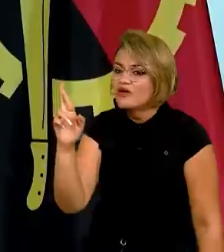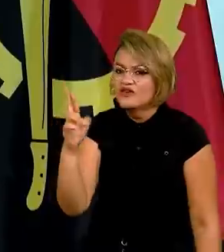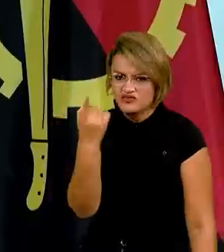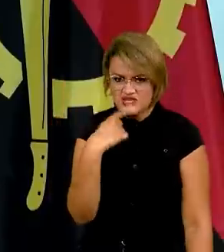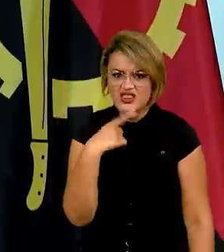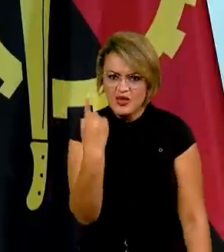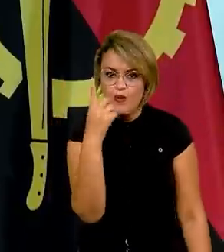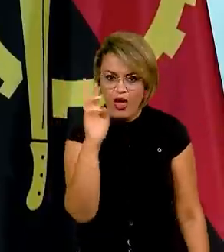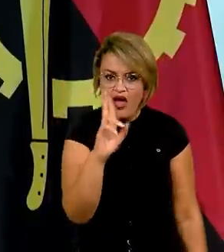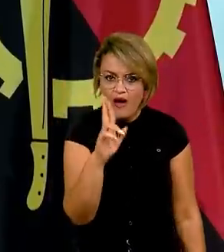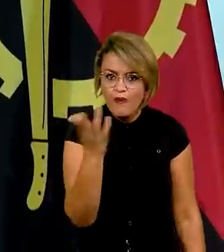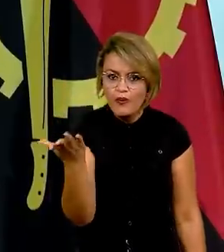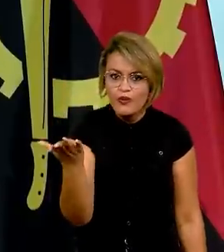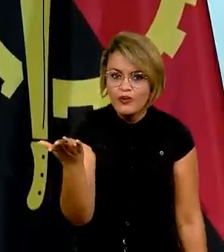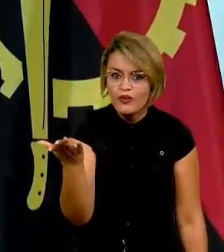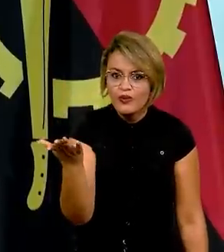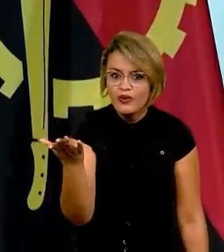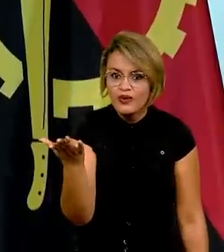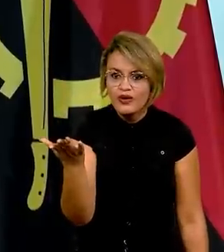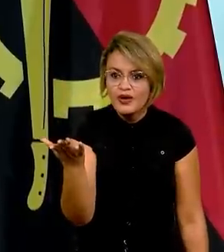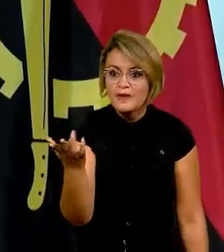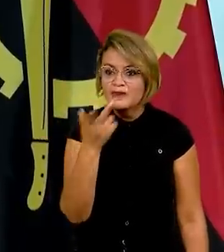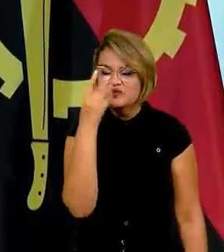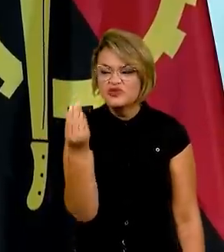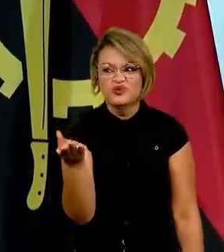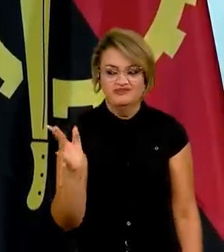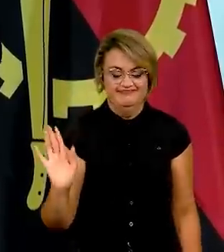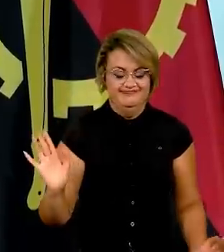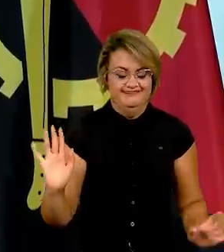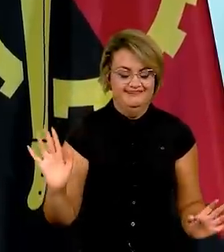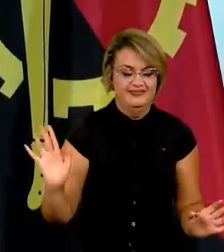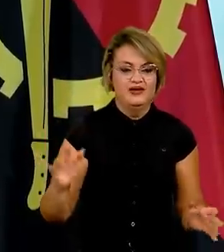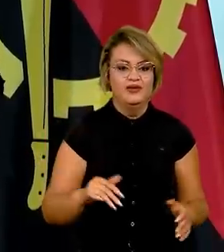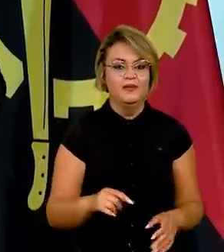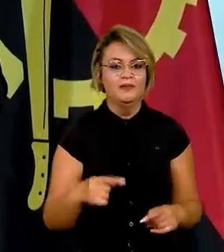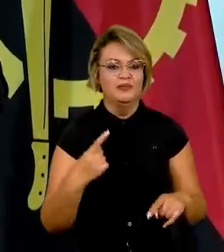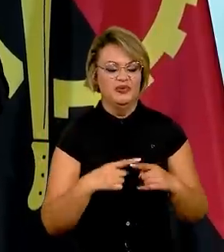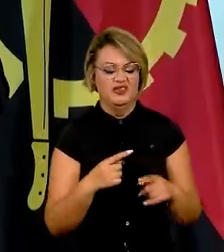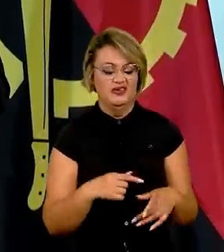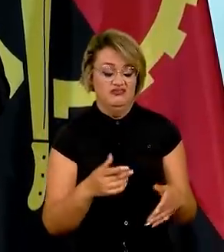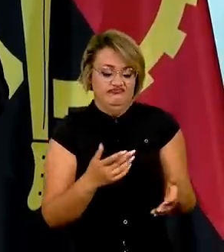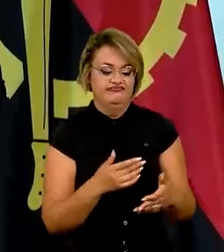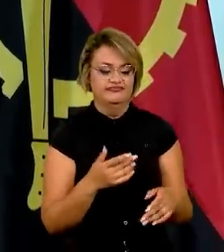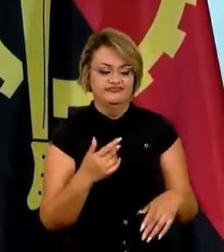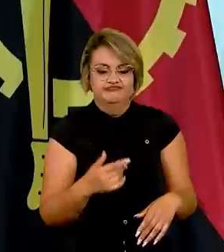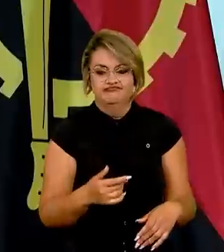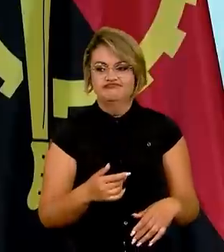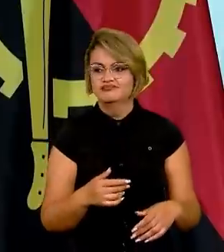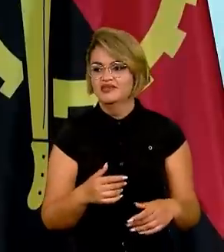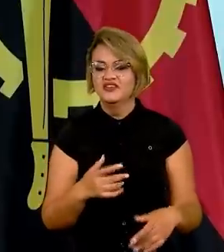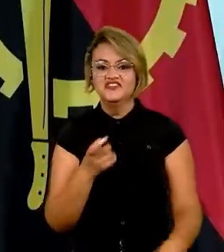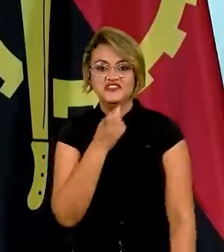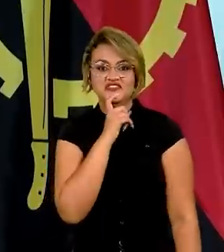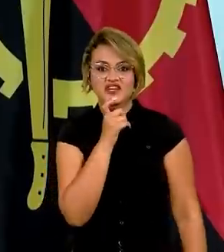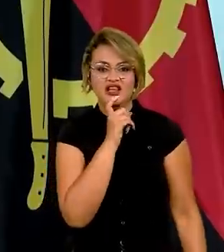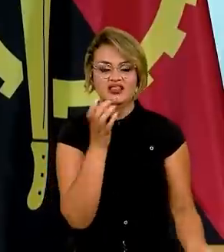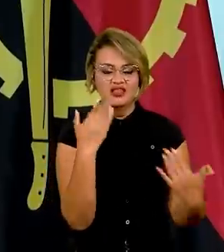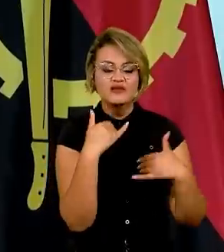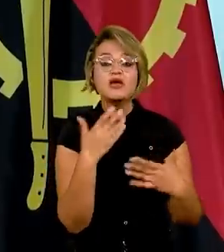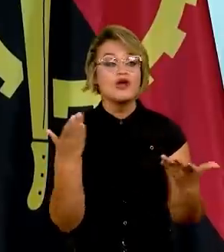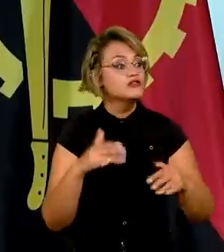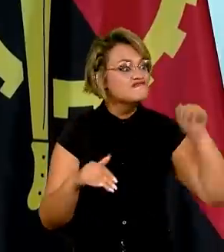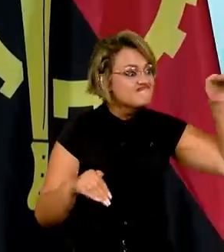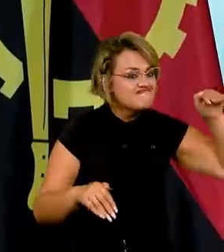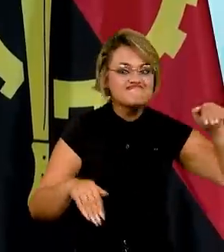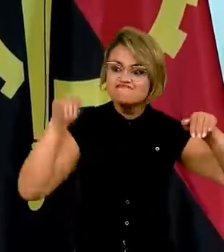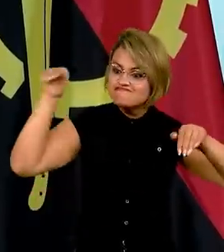não pode dar um real? As pessoas não dão porque não toca nelas. E eu quero tentar fazer isso tocar nas